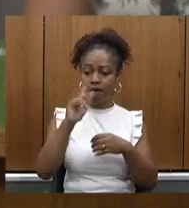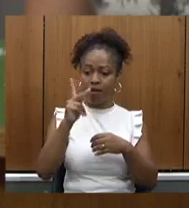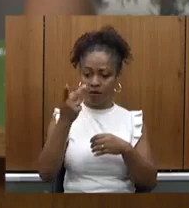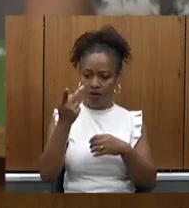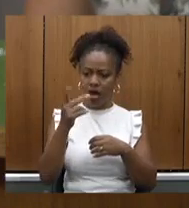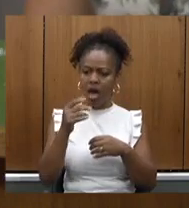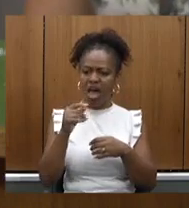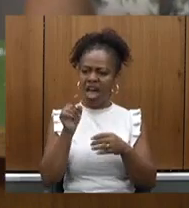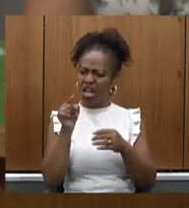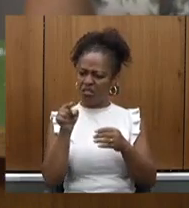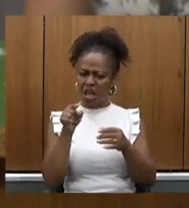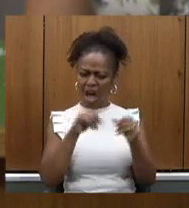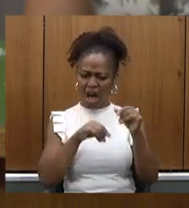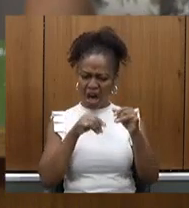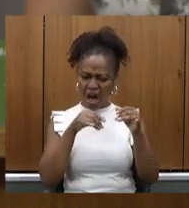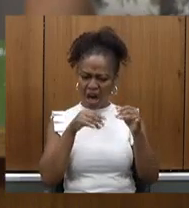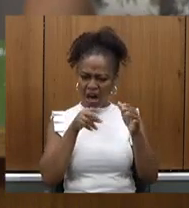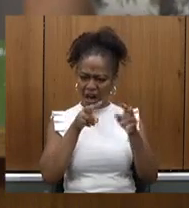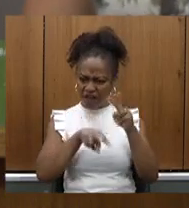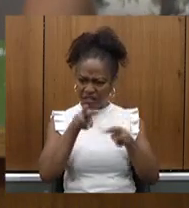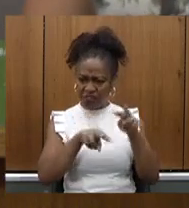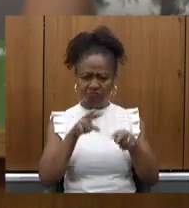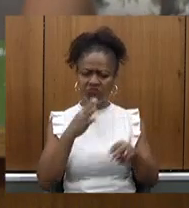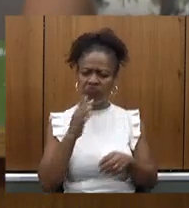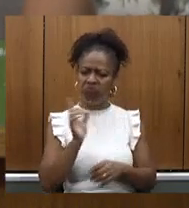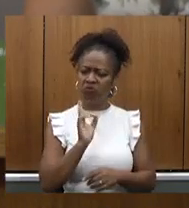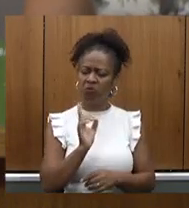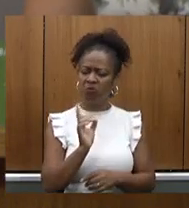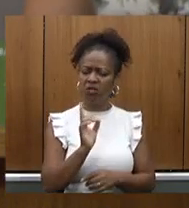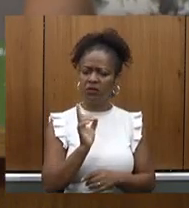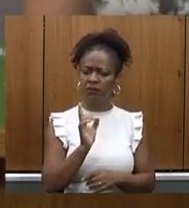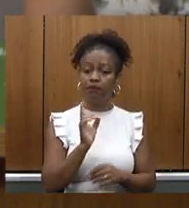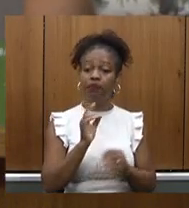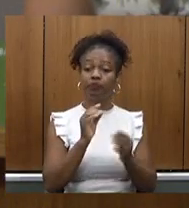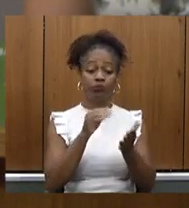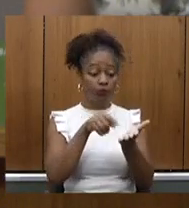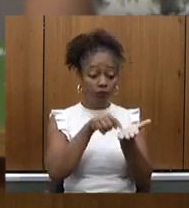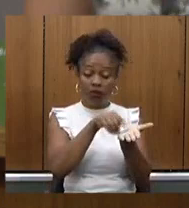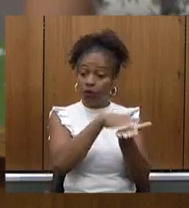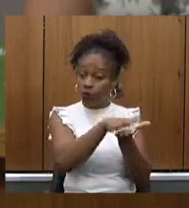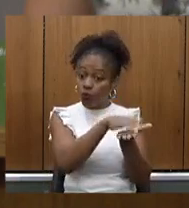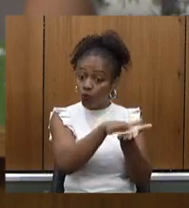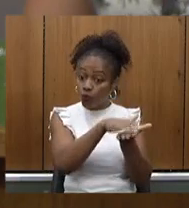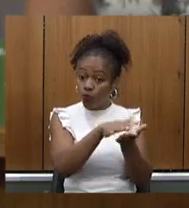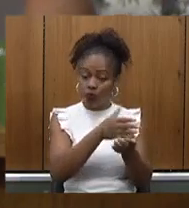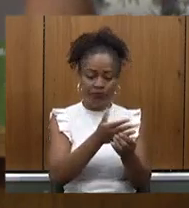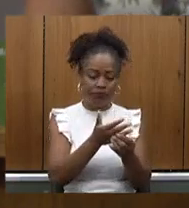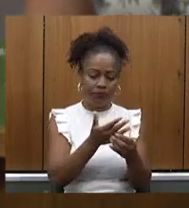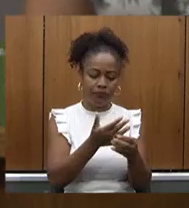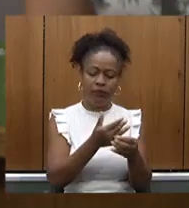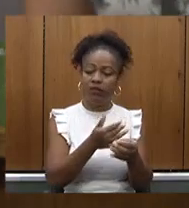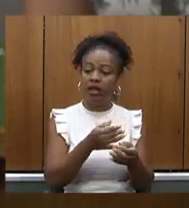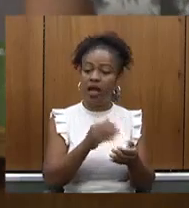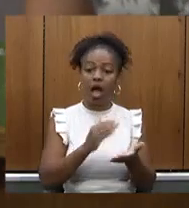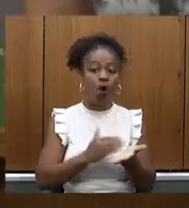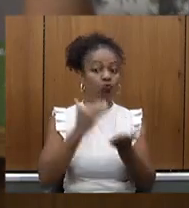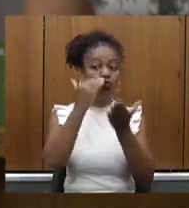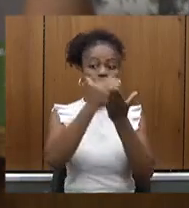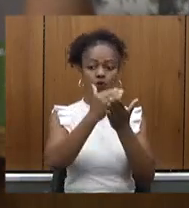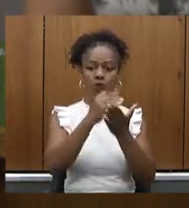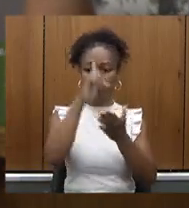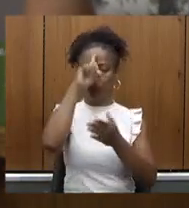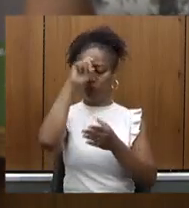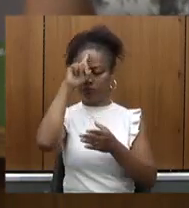não deve estar certa o custo do leito da FEMIG é praticamente o dobro do custo do leito de um hospital filantrópico